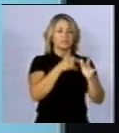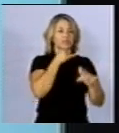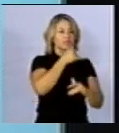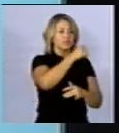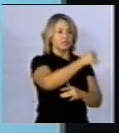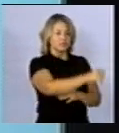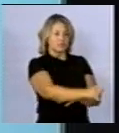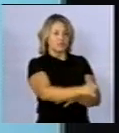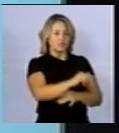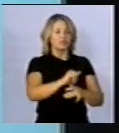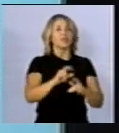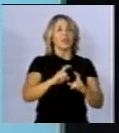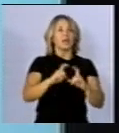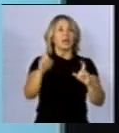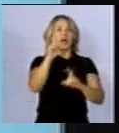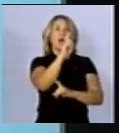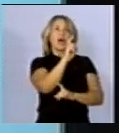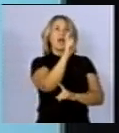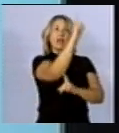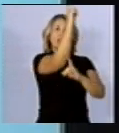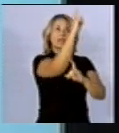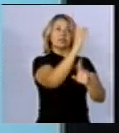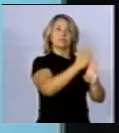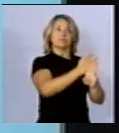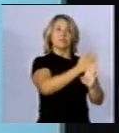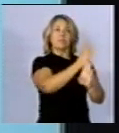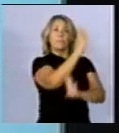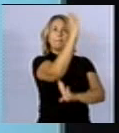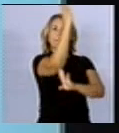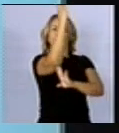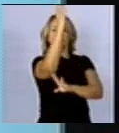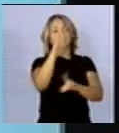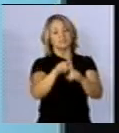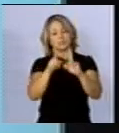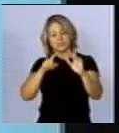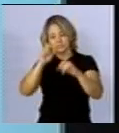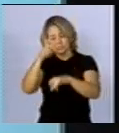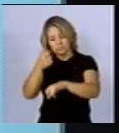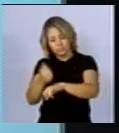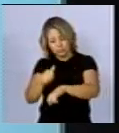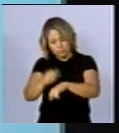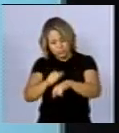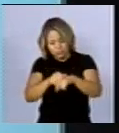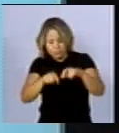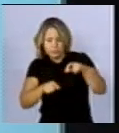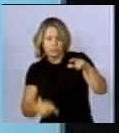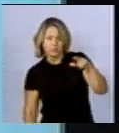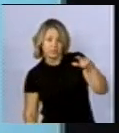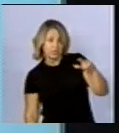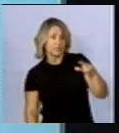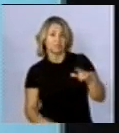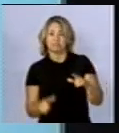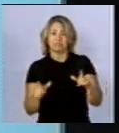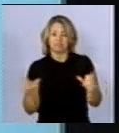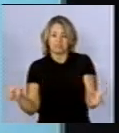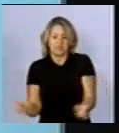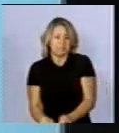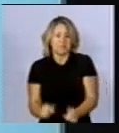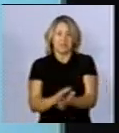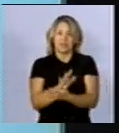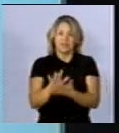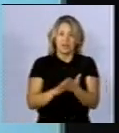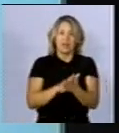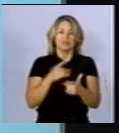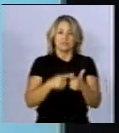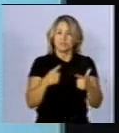linha aérea e a linha subterrânea. E isso aqui é apenas para mostrar que, digamos, fato, o enterramento da linha, a linha subterrânea, ela não elimina a questão do campo magnético.